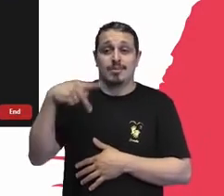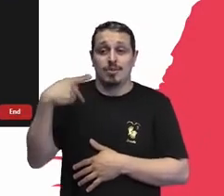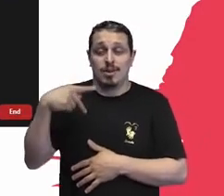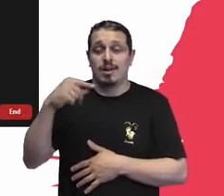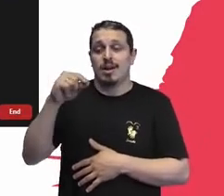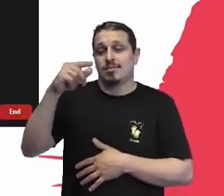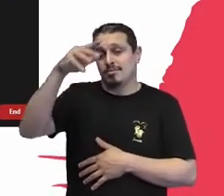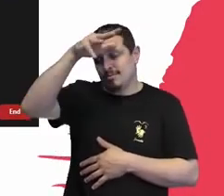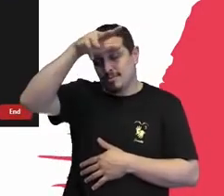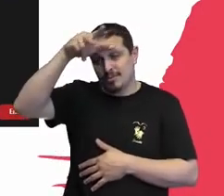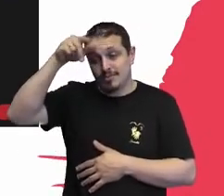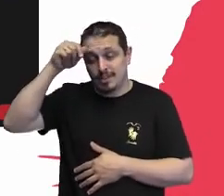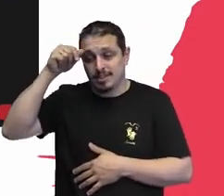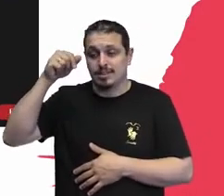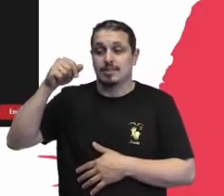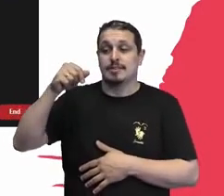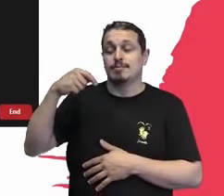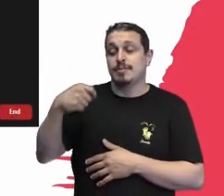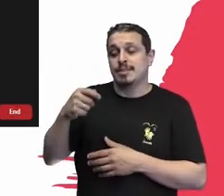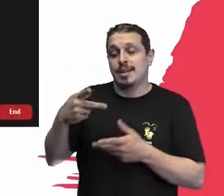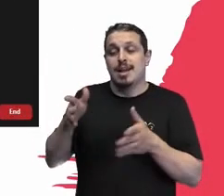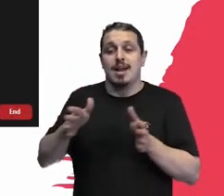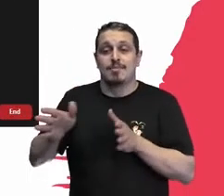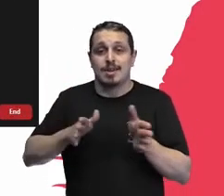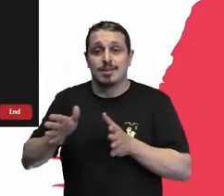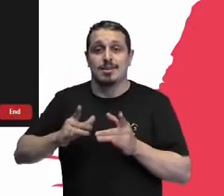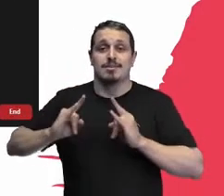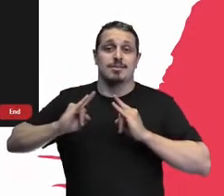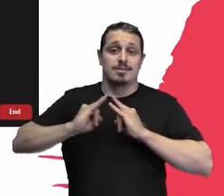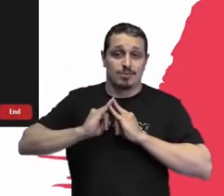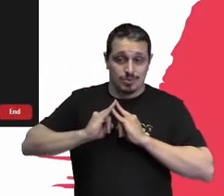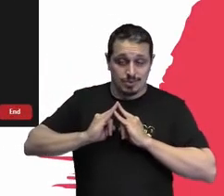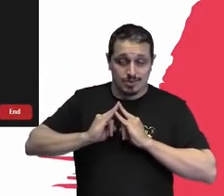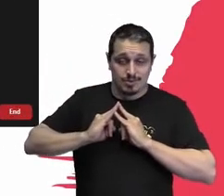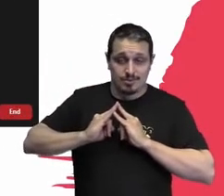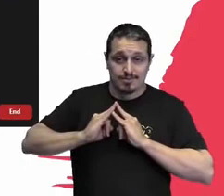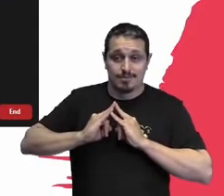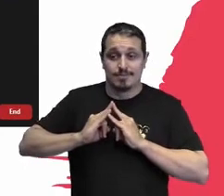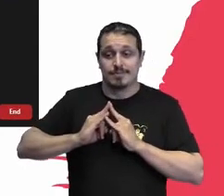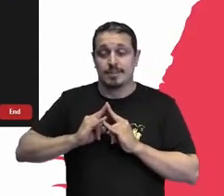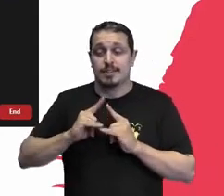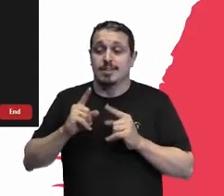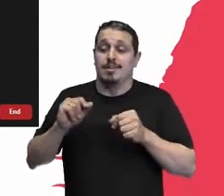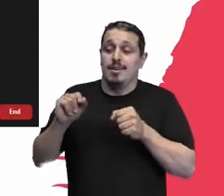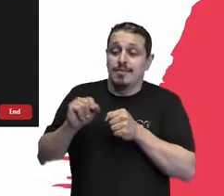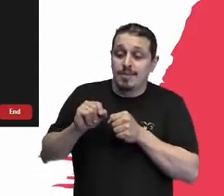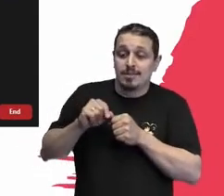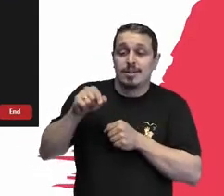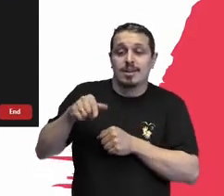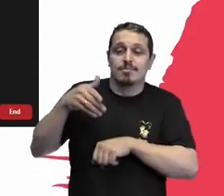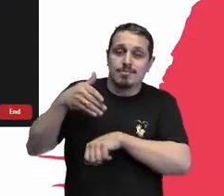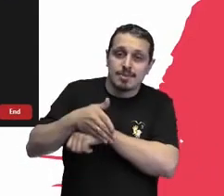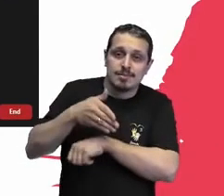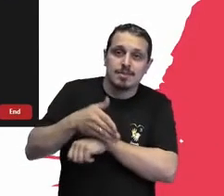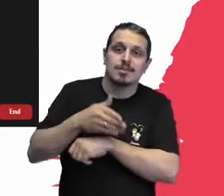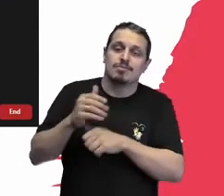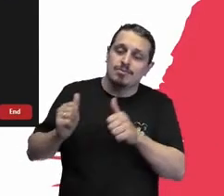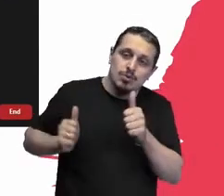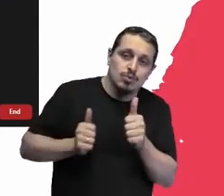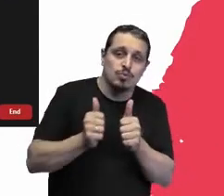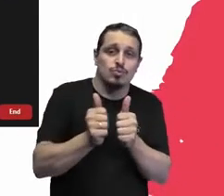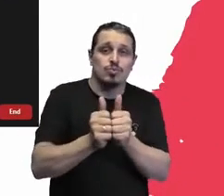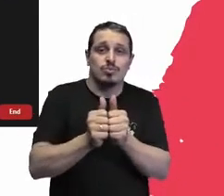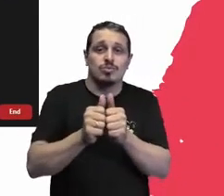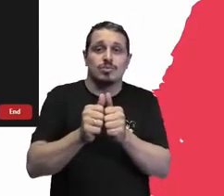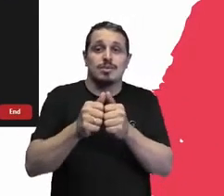essa razão, o Instituto JTNG é membro da Rede Brasileira de Inclusão. É uma rede fantástica que quem